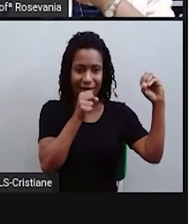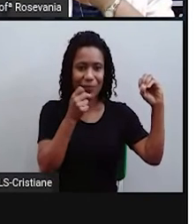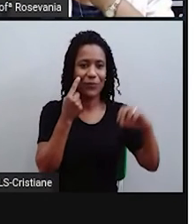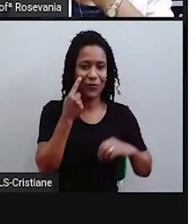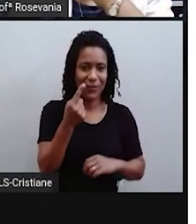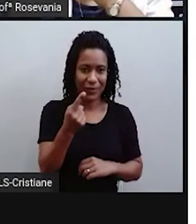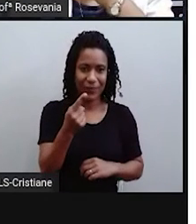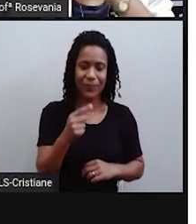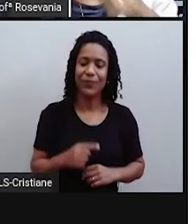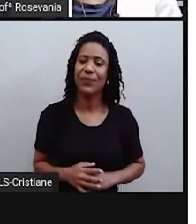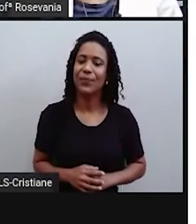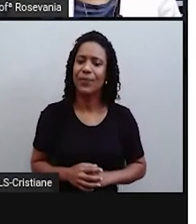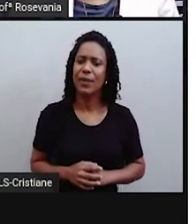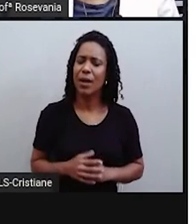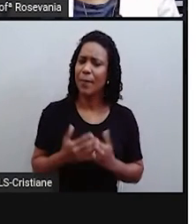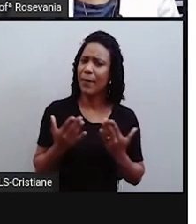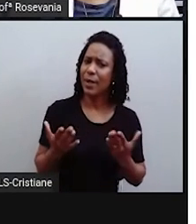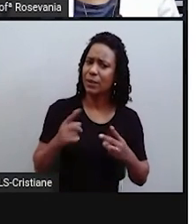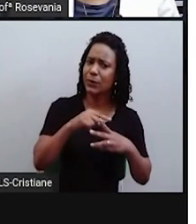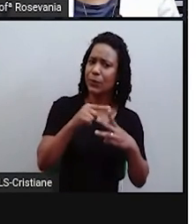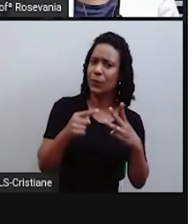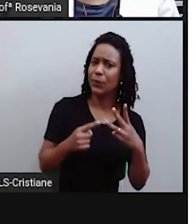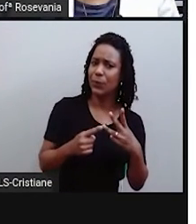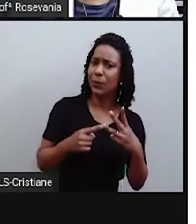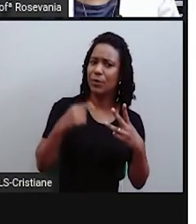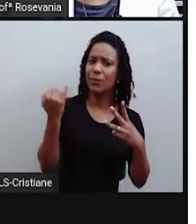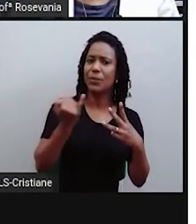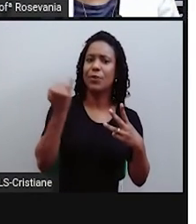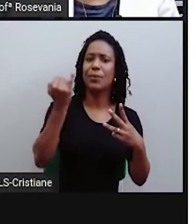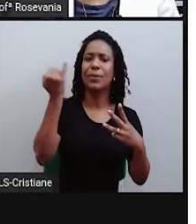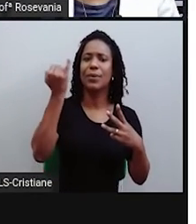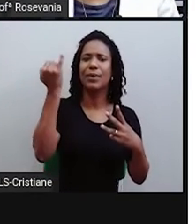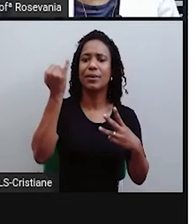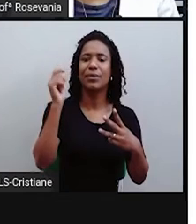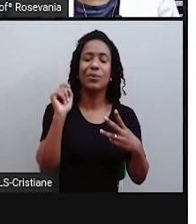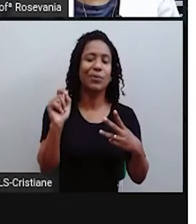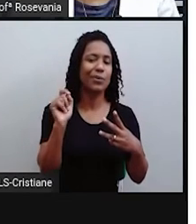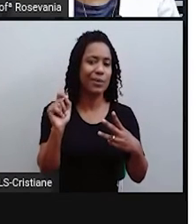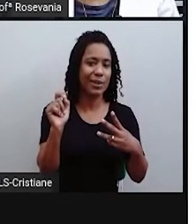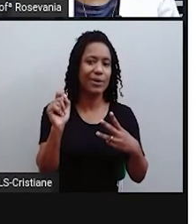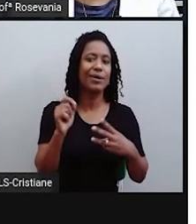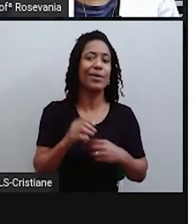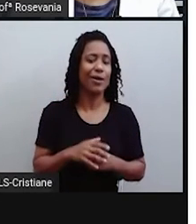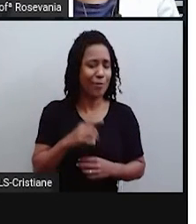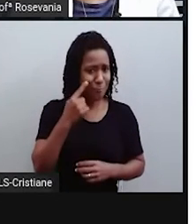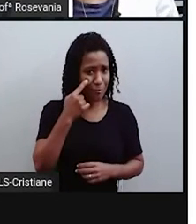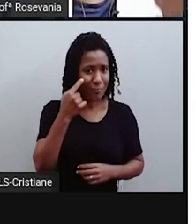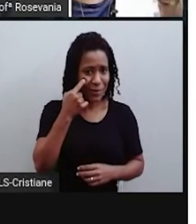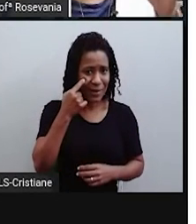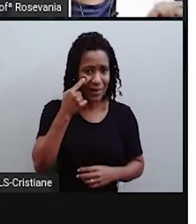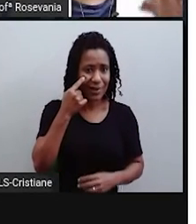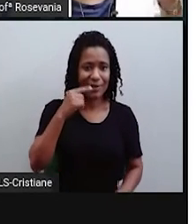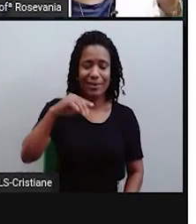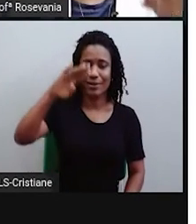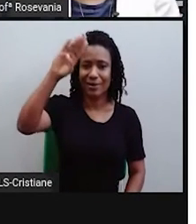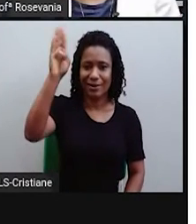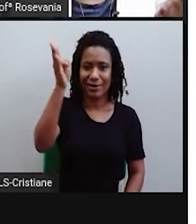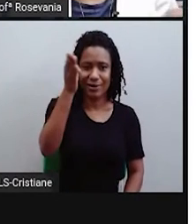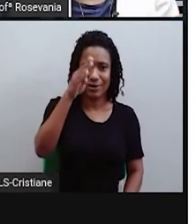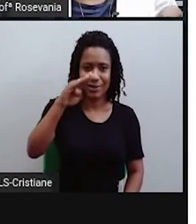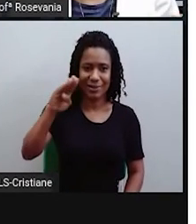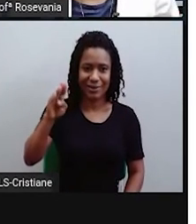particularidade disso? Eu percebo que tem aqui uma linha dividindo e que não